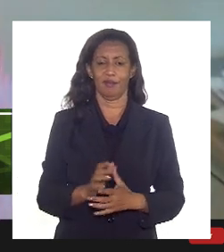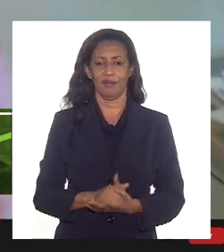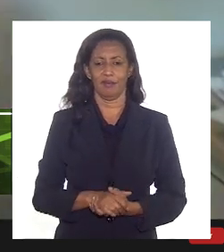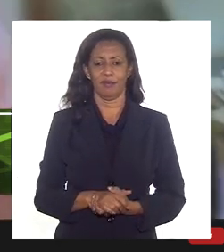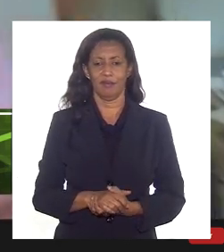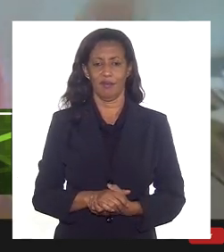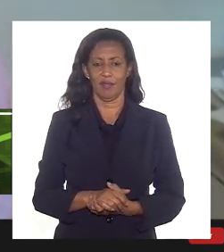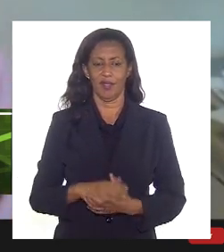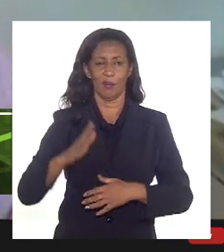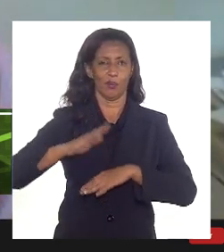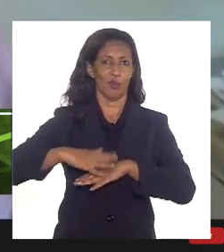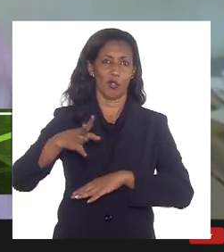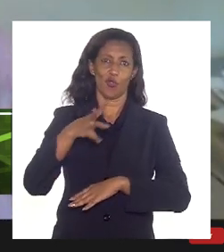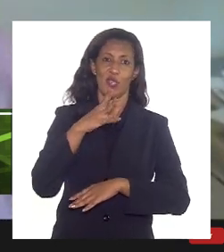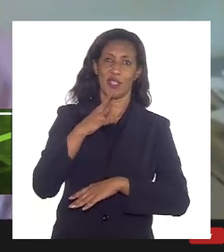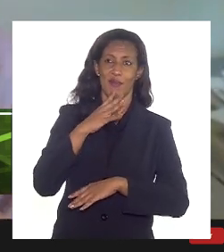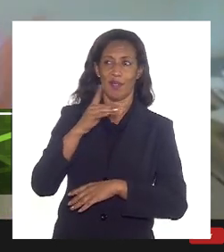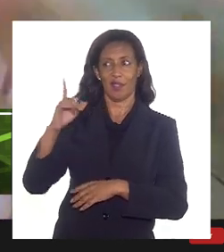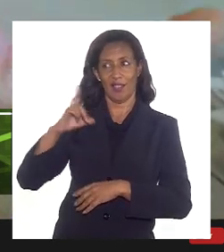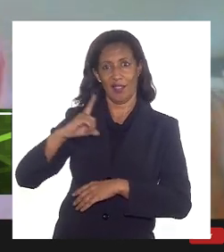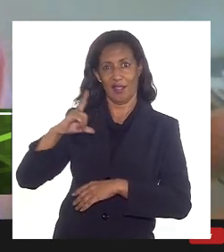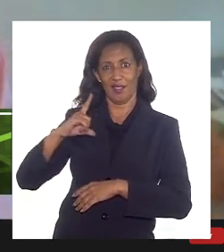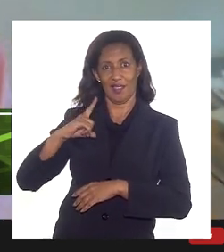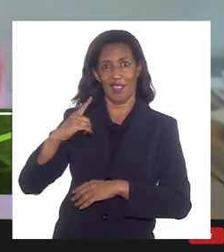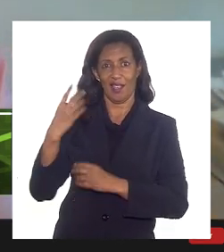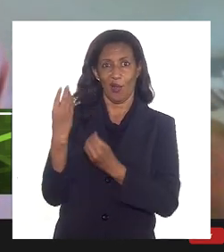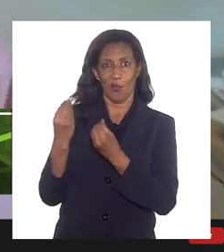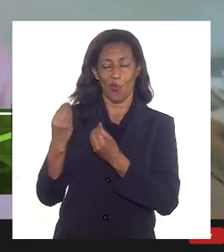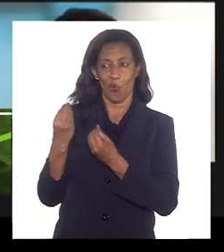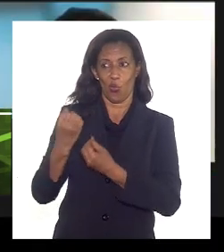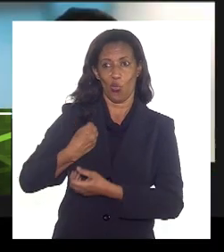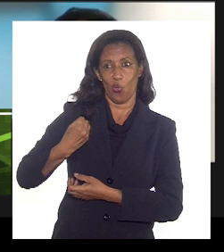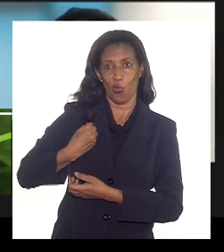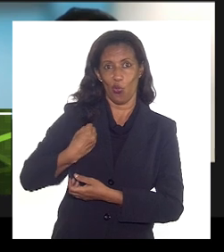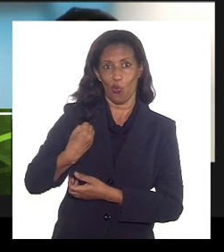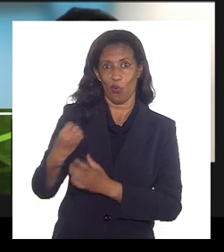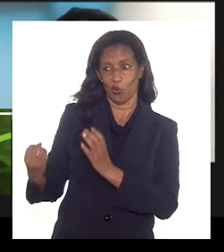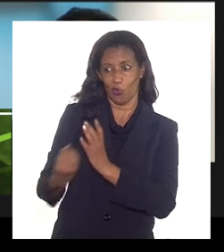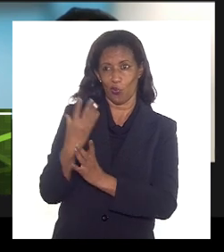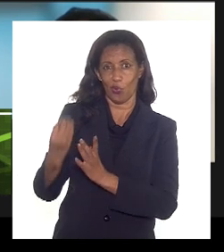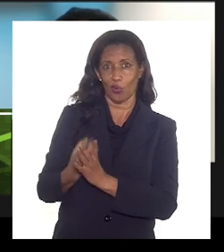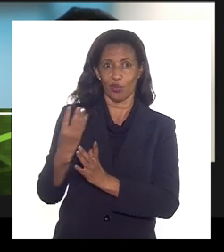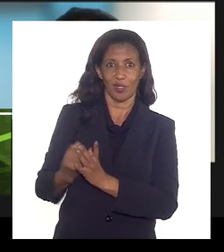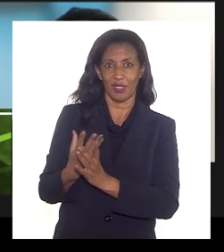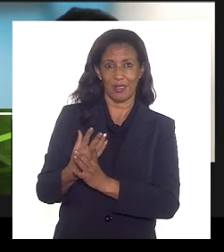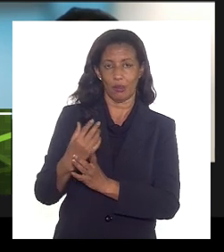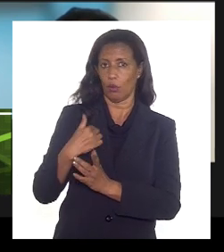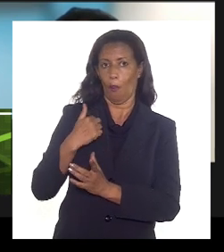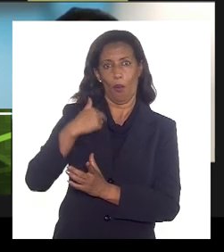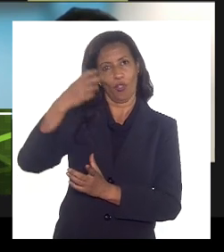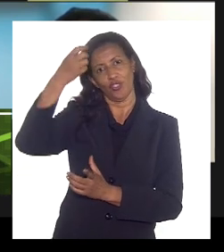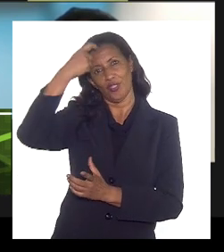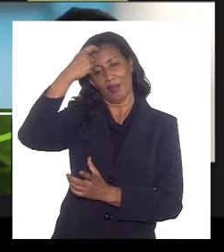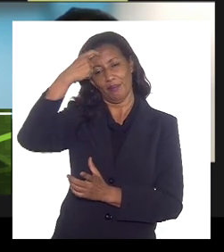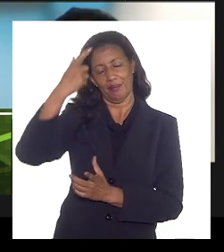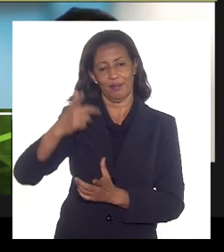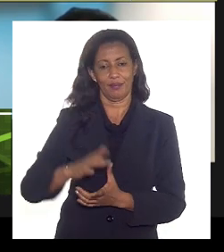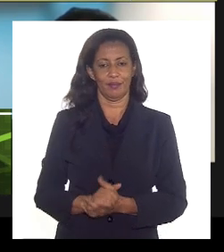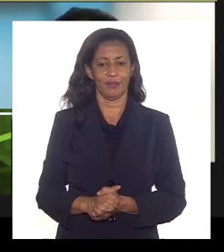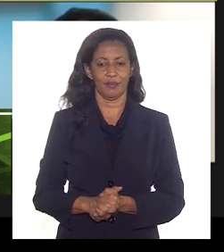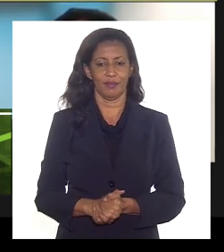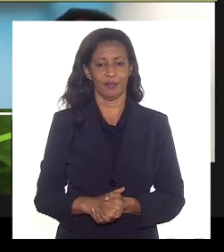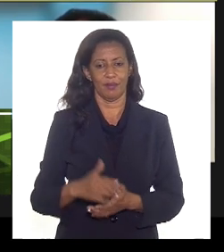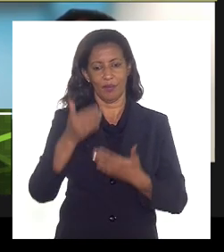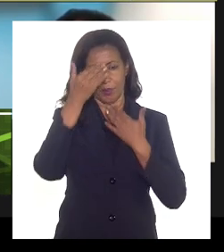por mais conhecimento que ele tem, números que não sejam de produção e não podem ter tudo de cabeça. Então, agradeço. Muito